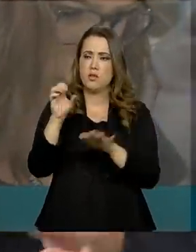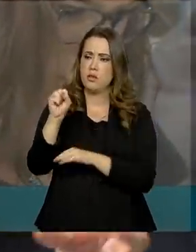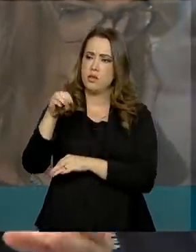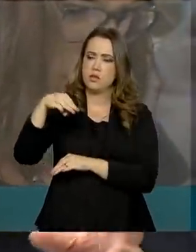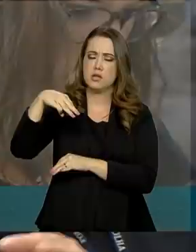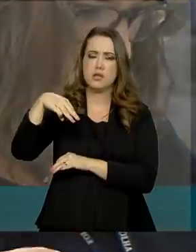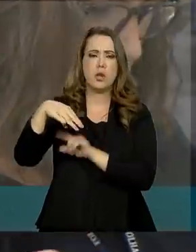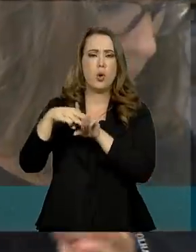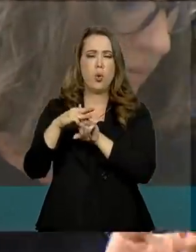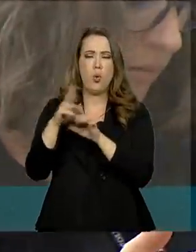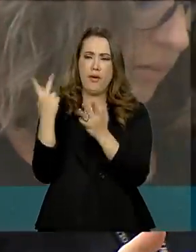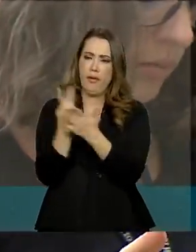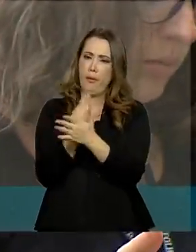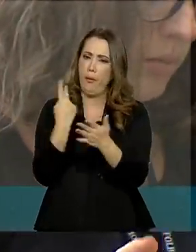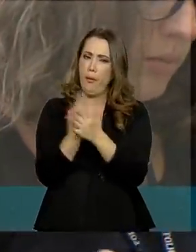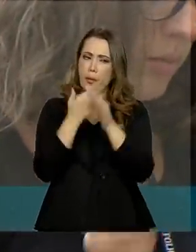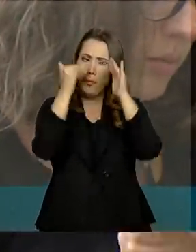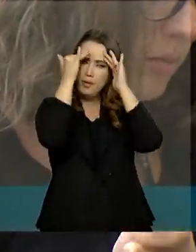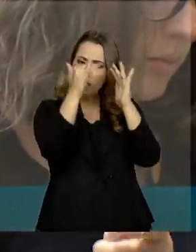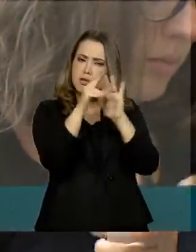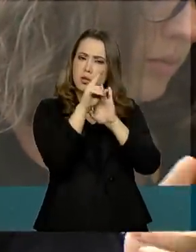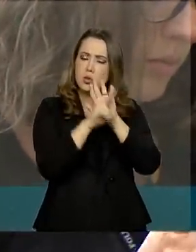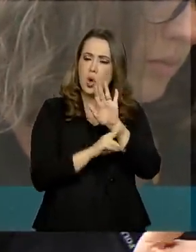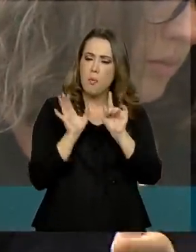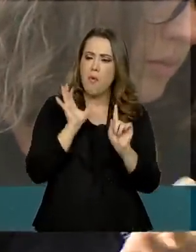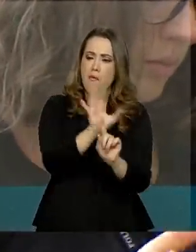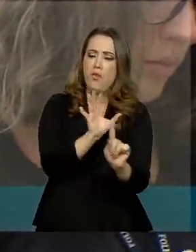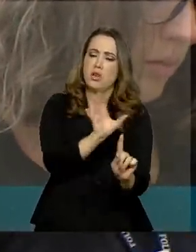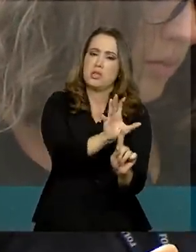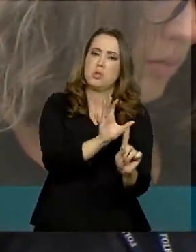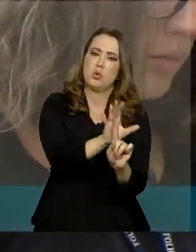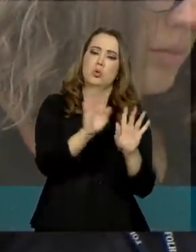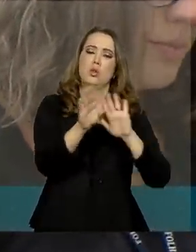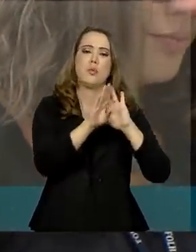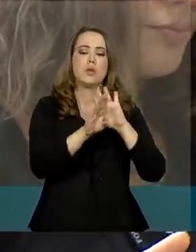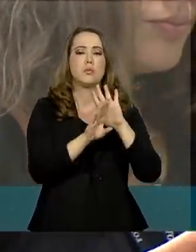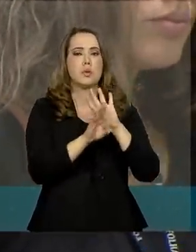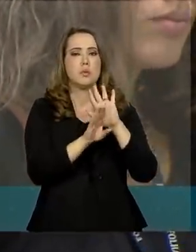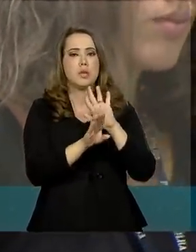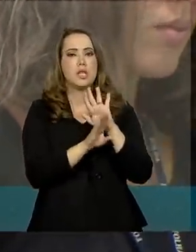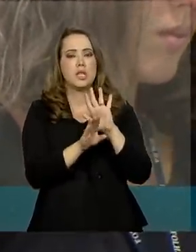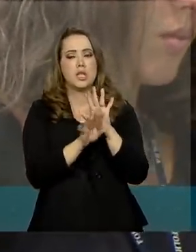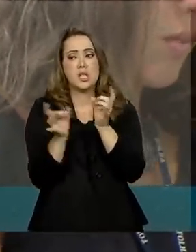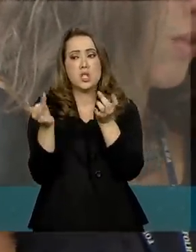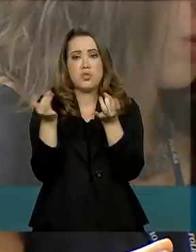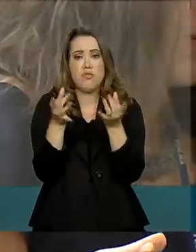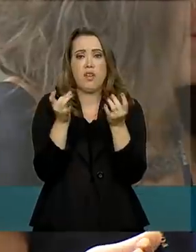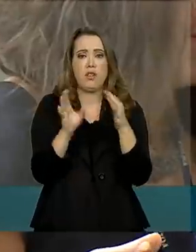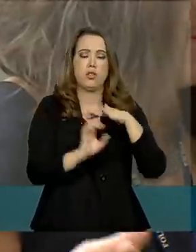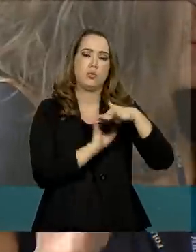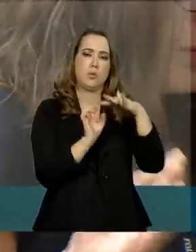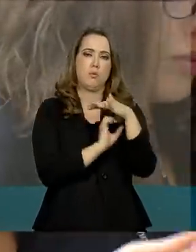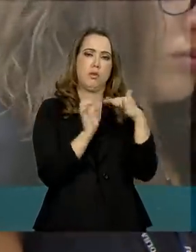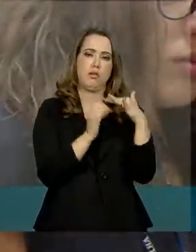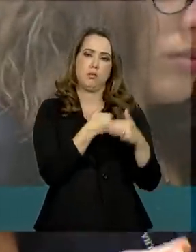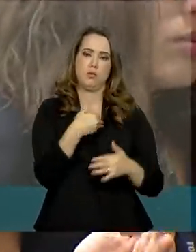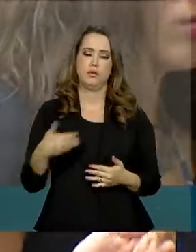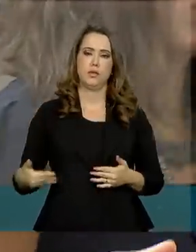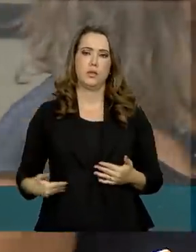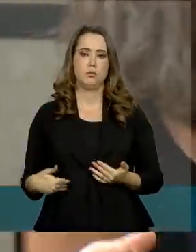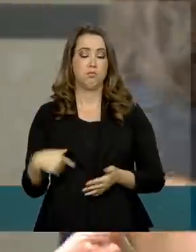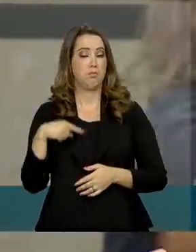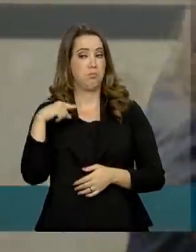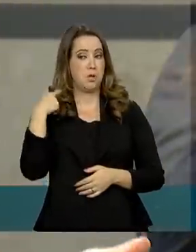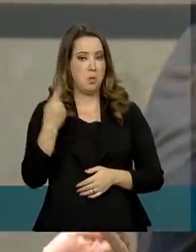ao não seguir uma observação das normas internas e interferir nas propagandas mercadológicas de uma estatal. No sábado,